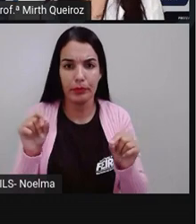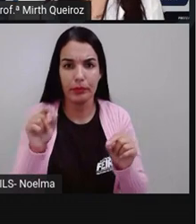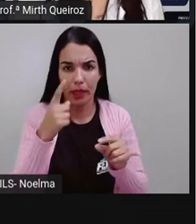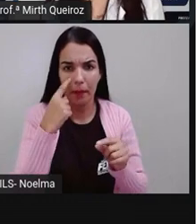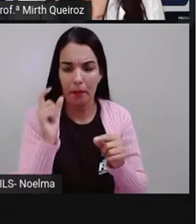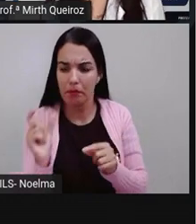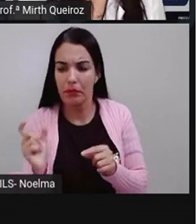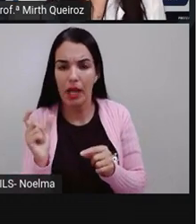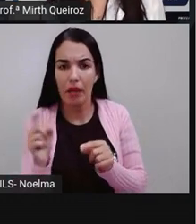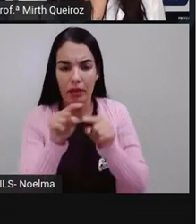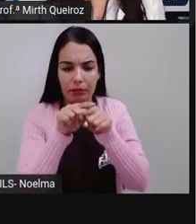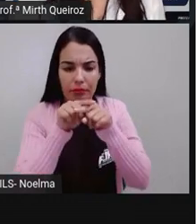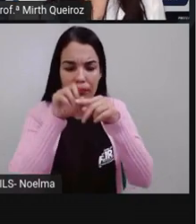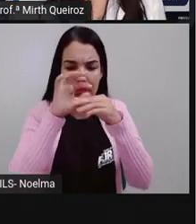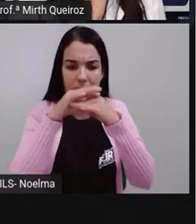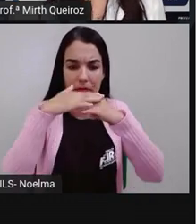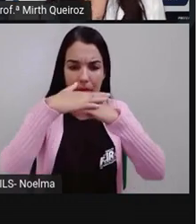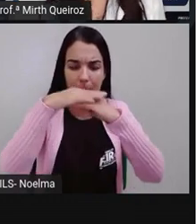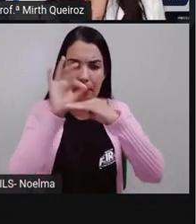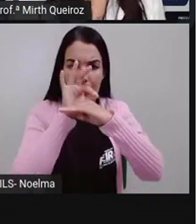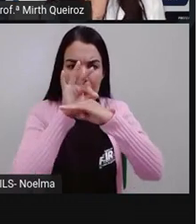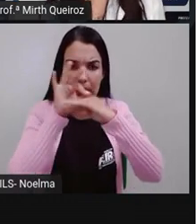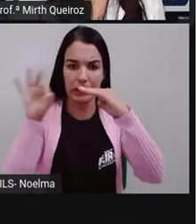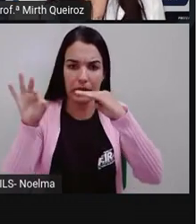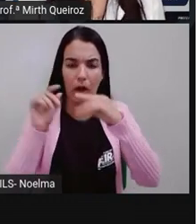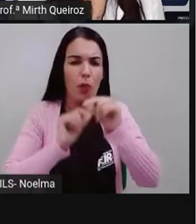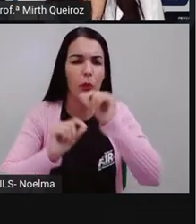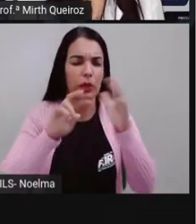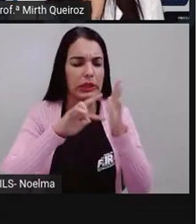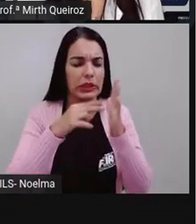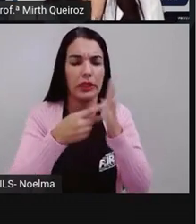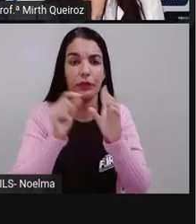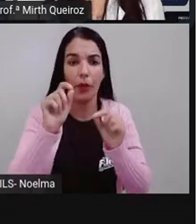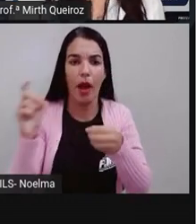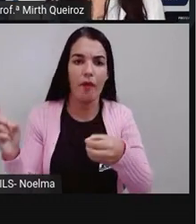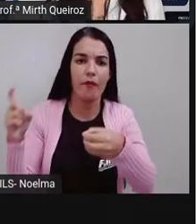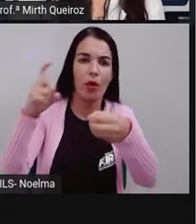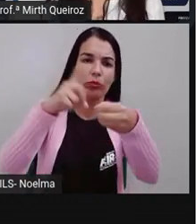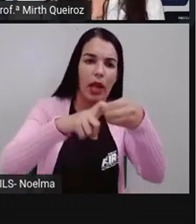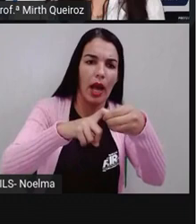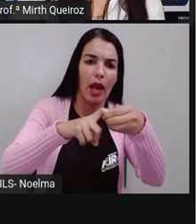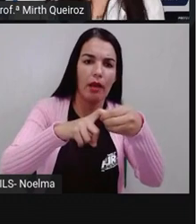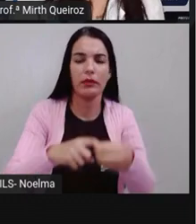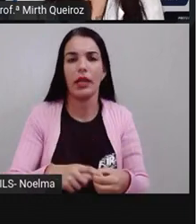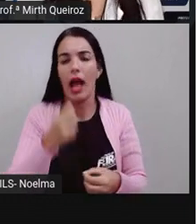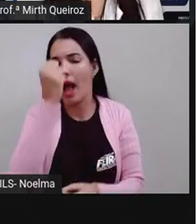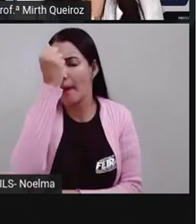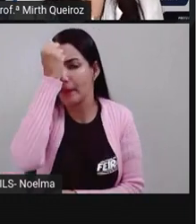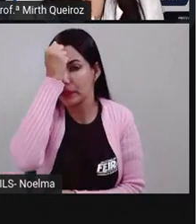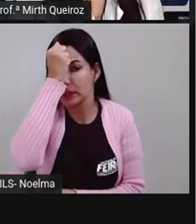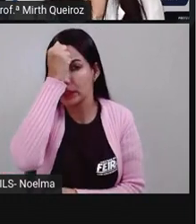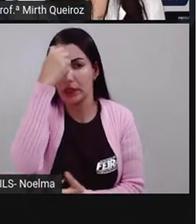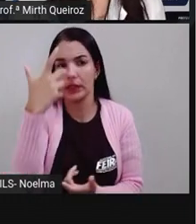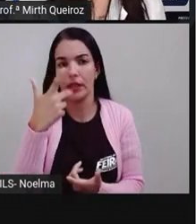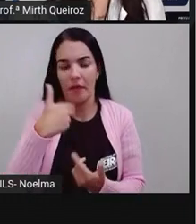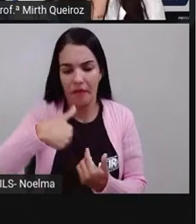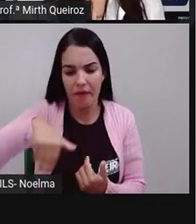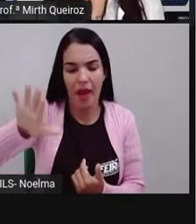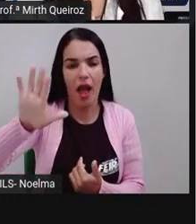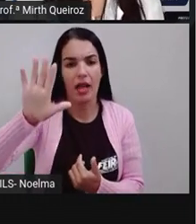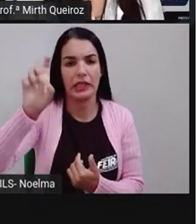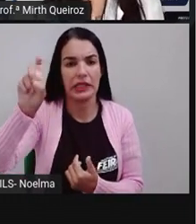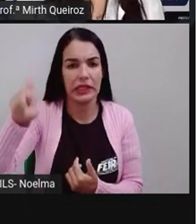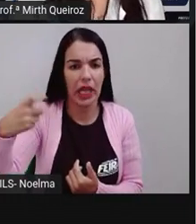grifei essas palavras? O que significam aí essas palavras? Voltar, tente, arrepender, vai,